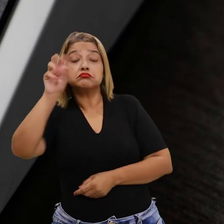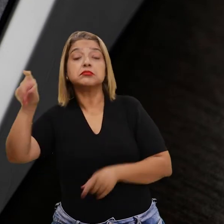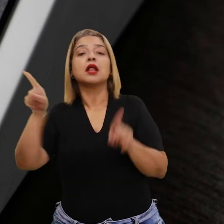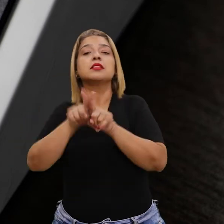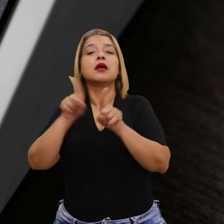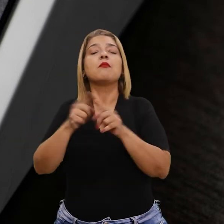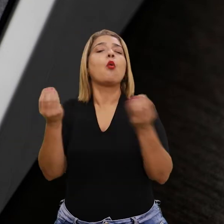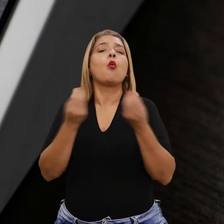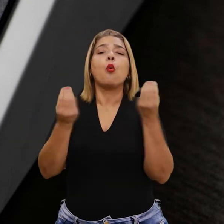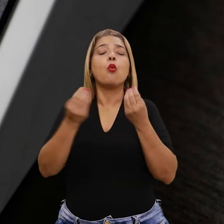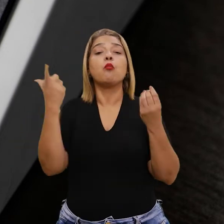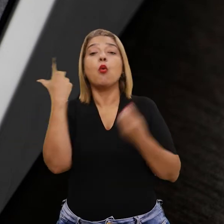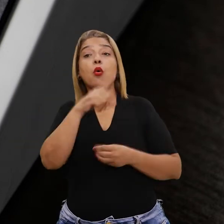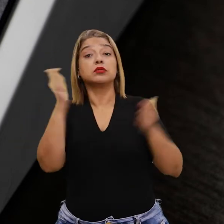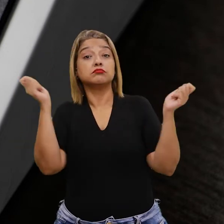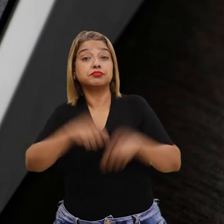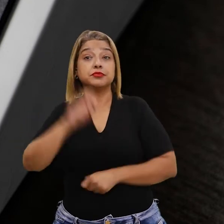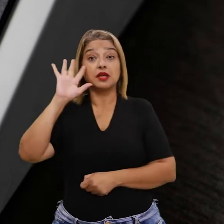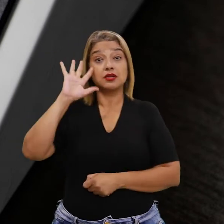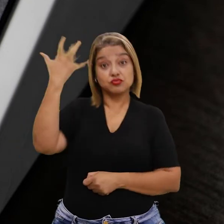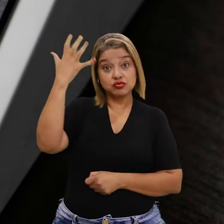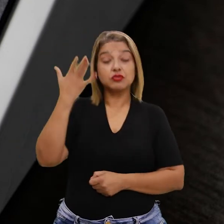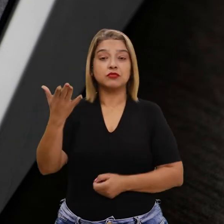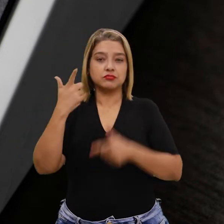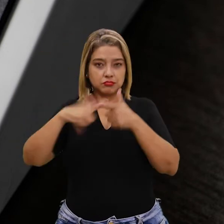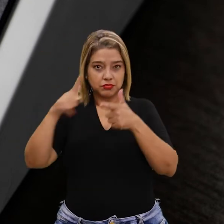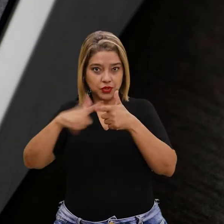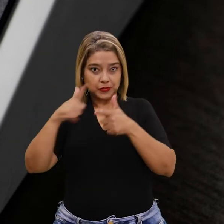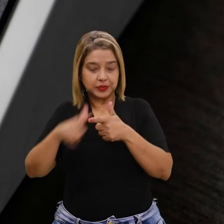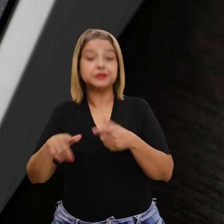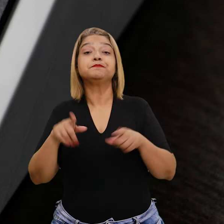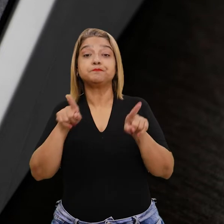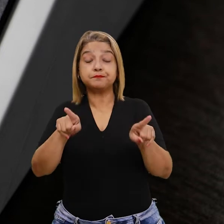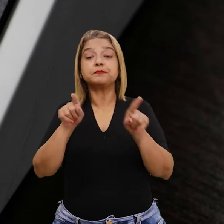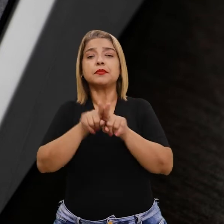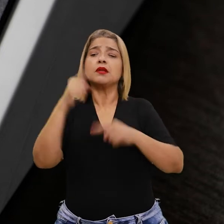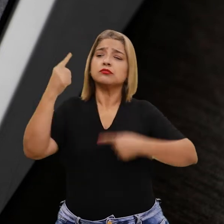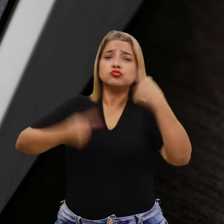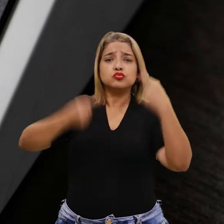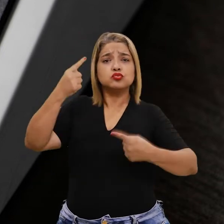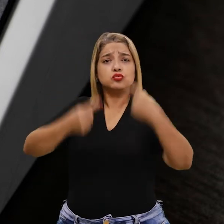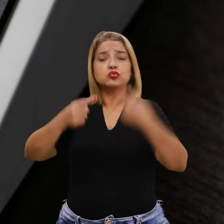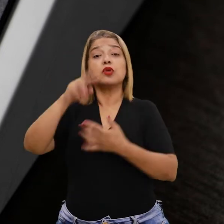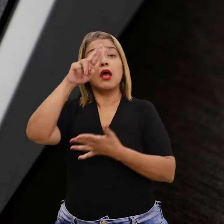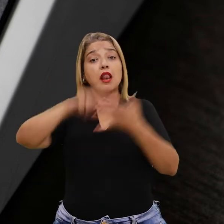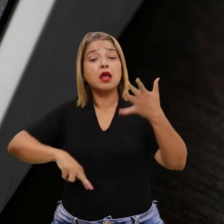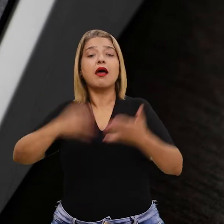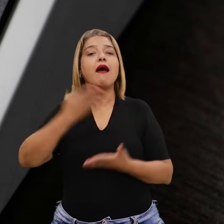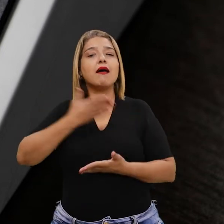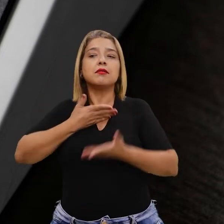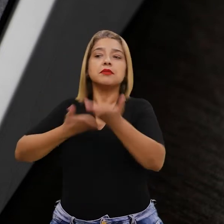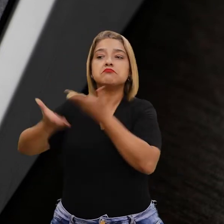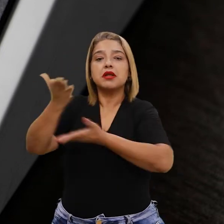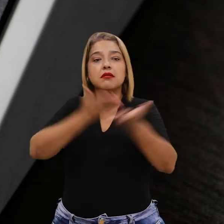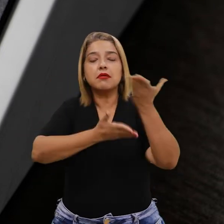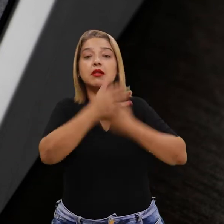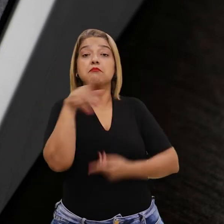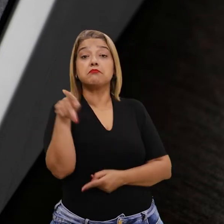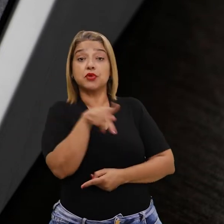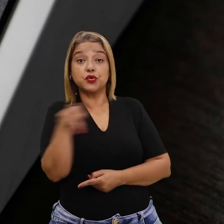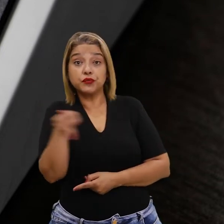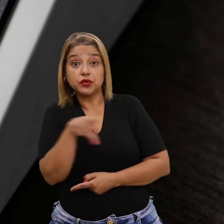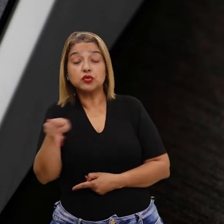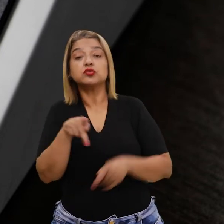soluções para resolver tais problemas. Discuta sobre esse relatório com seus amigos,